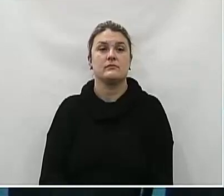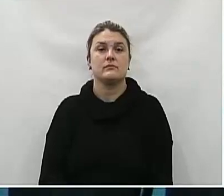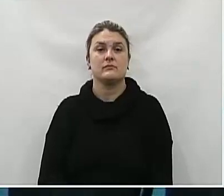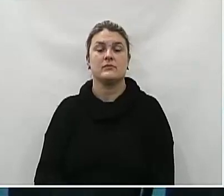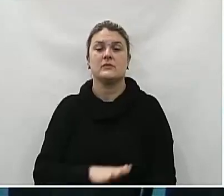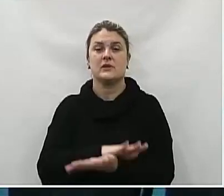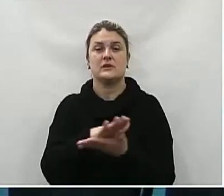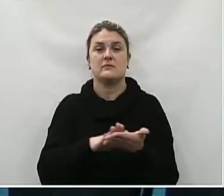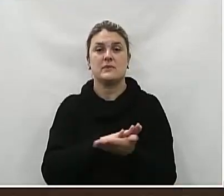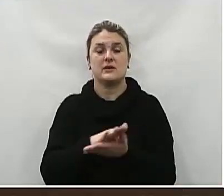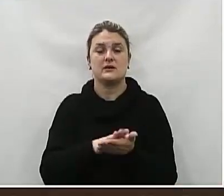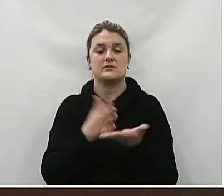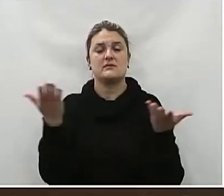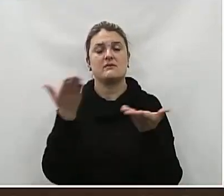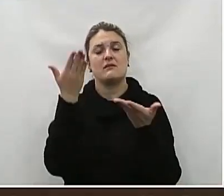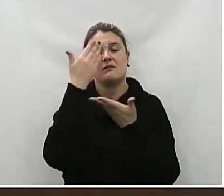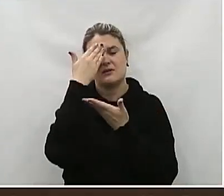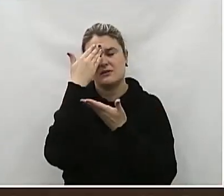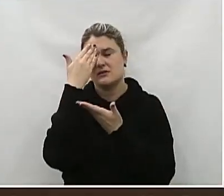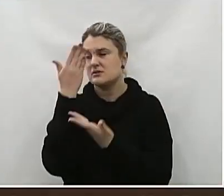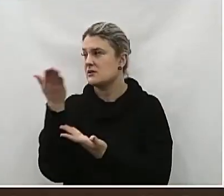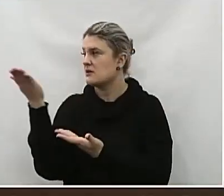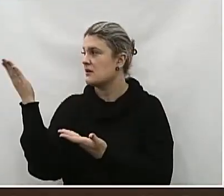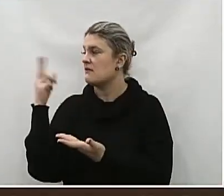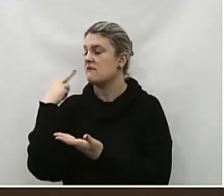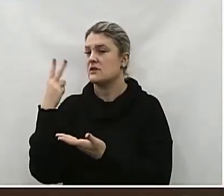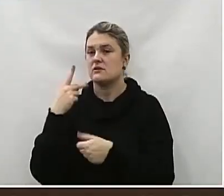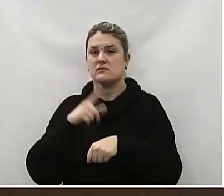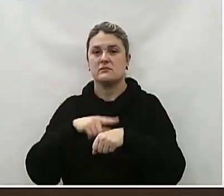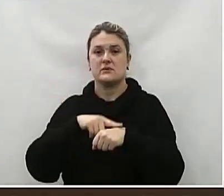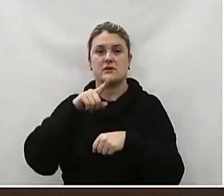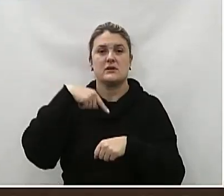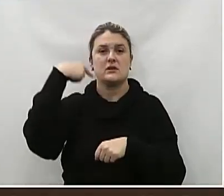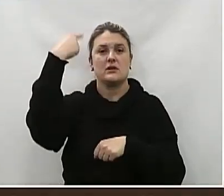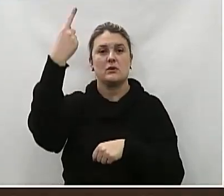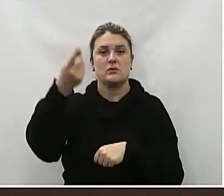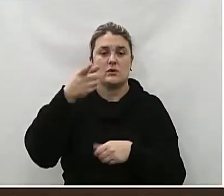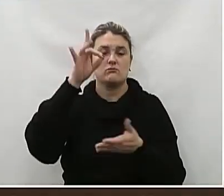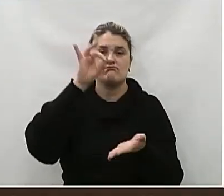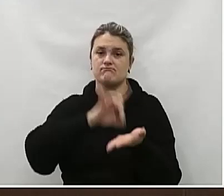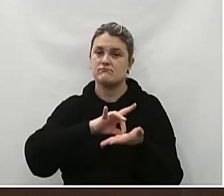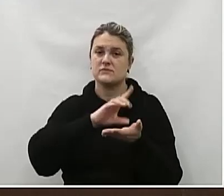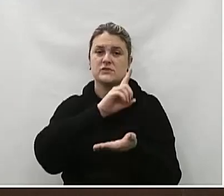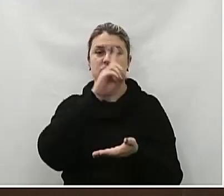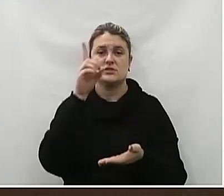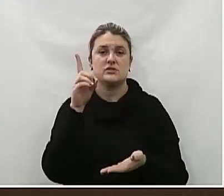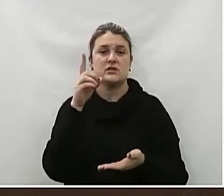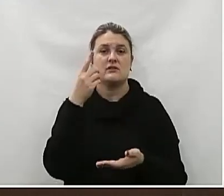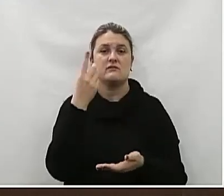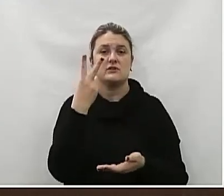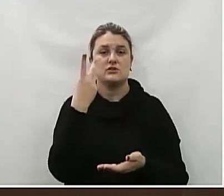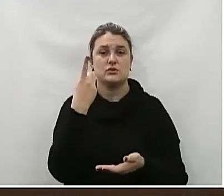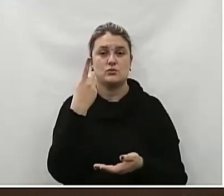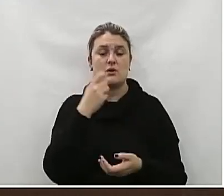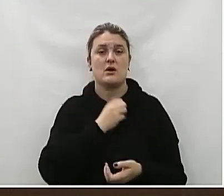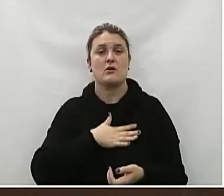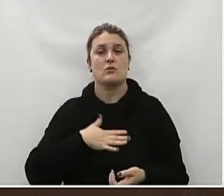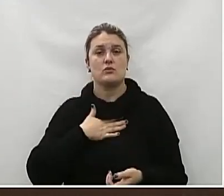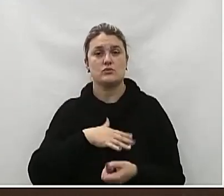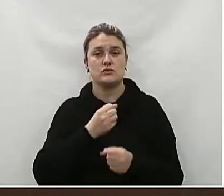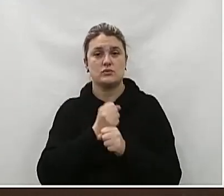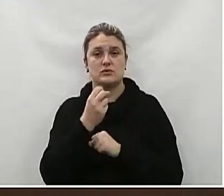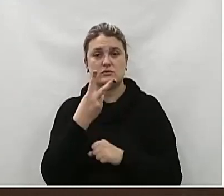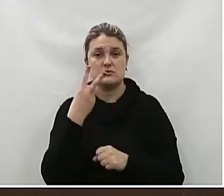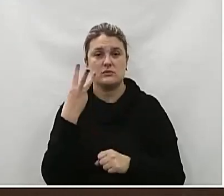Nada mais havendo Agradeço aos senhores vereadores A próxima reunião ordinária Será no dia 21 de agosto De